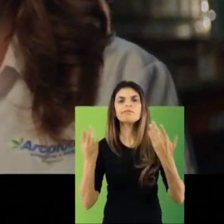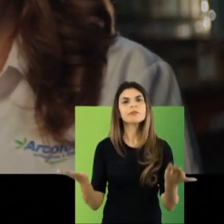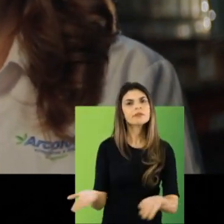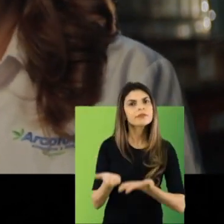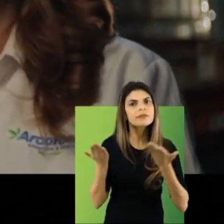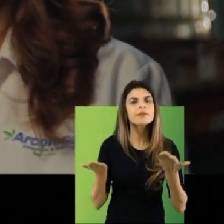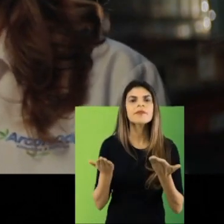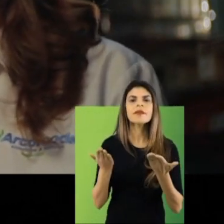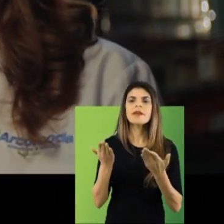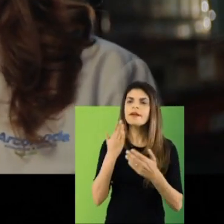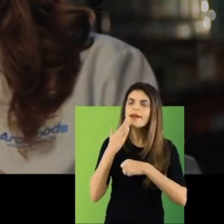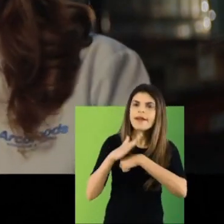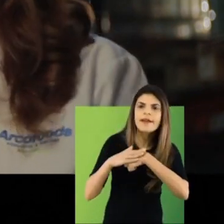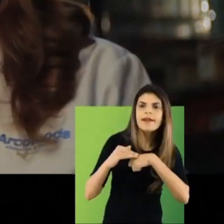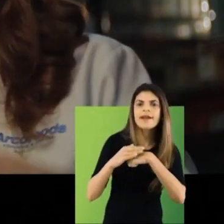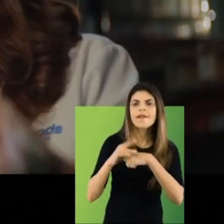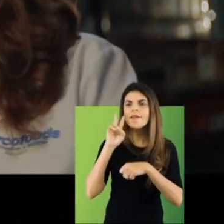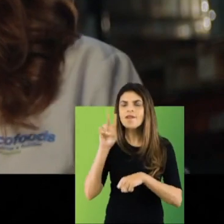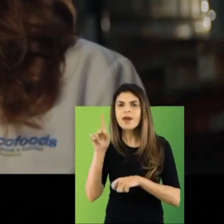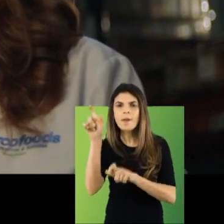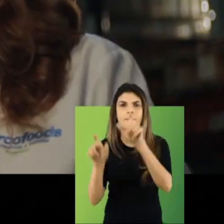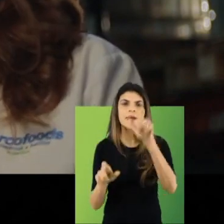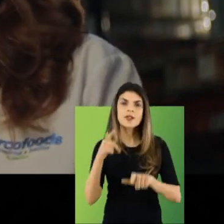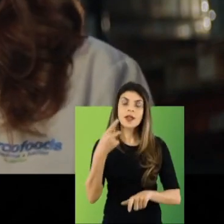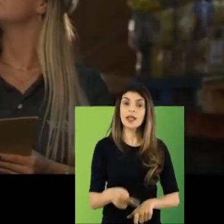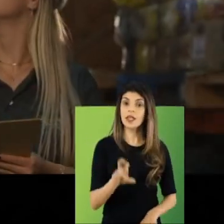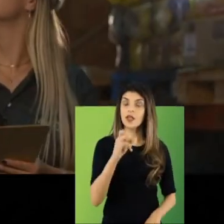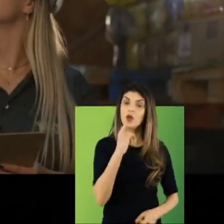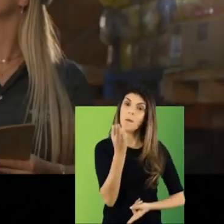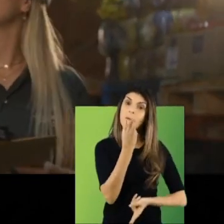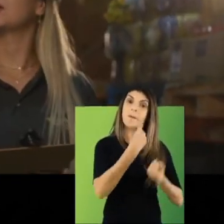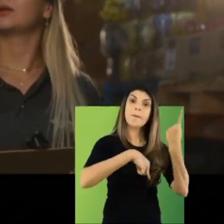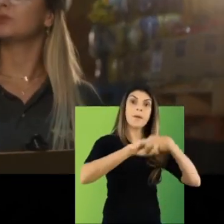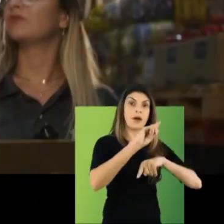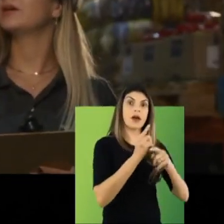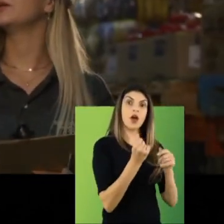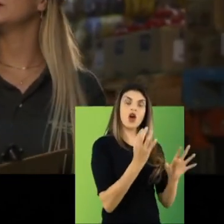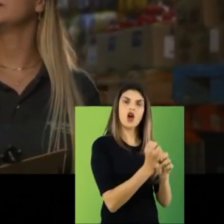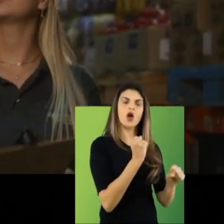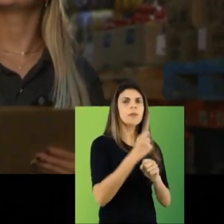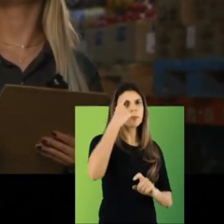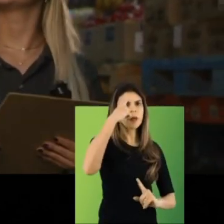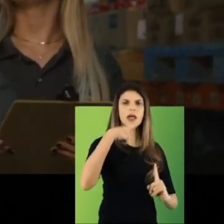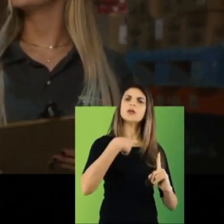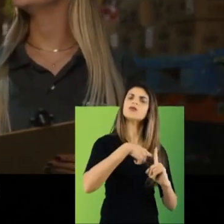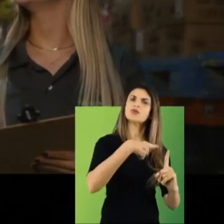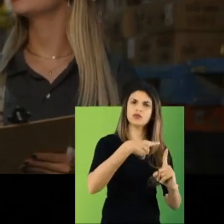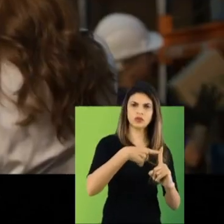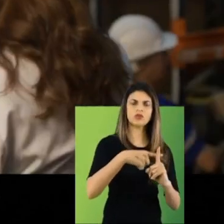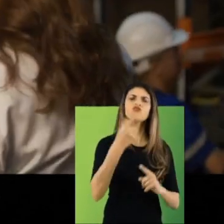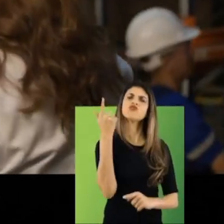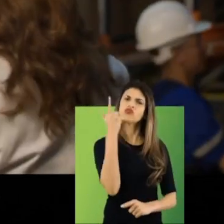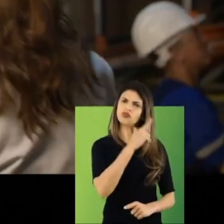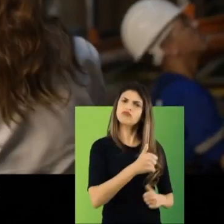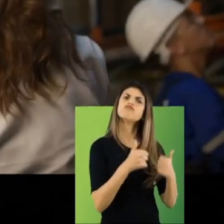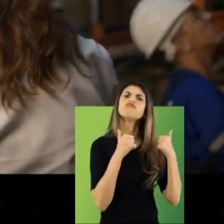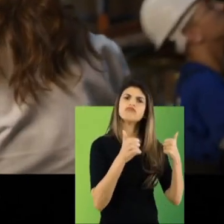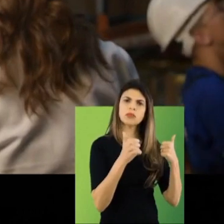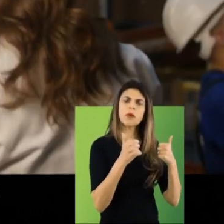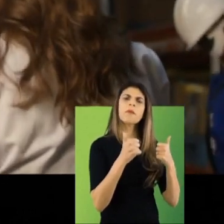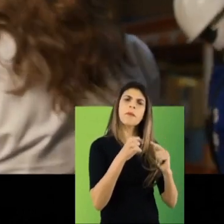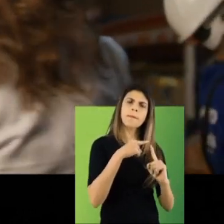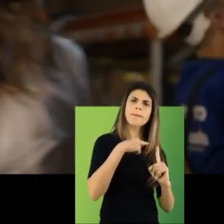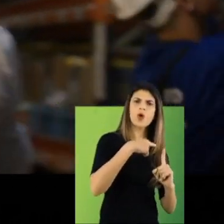sabe? olhar de querer ver o Rio de Janeiro crescer. Nós estamos muito otimistas. Os números estão